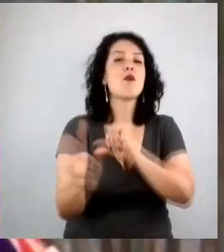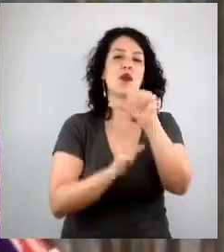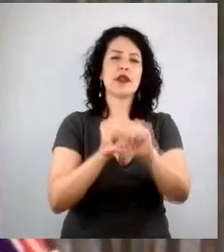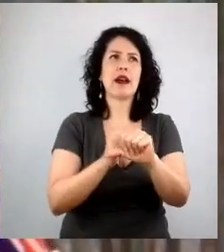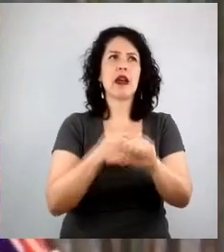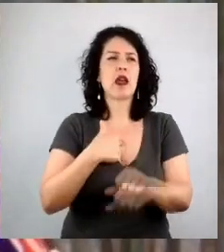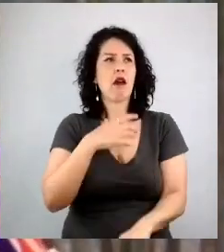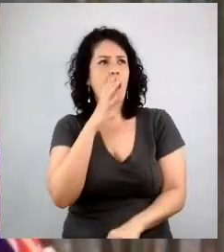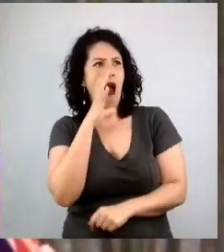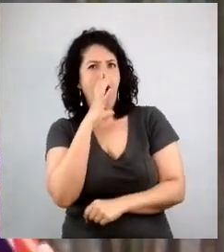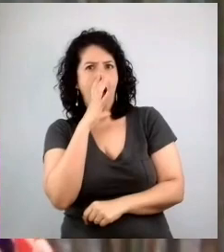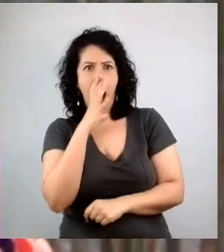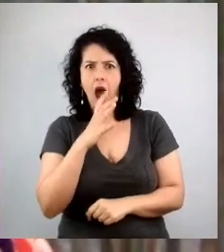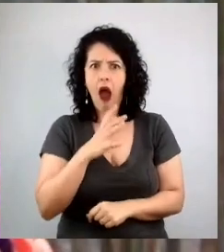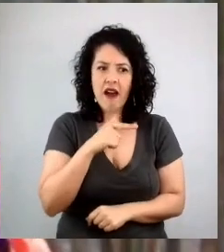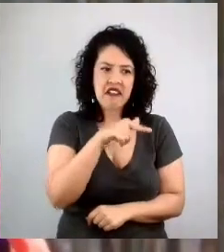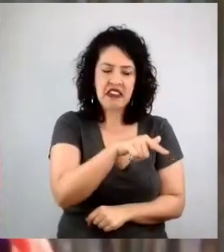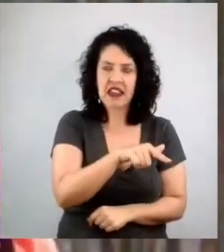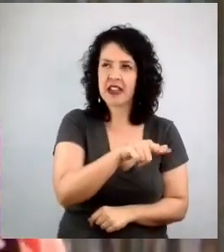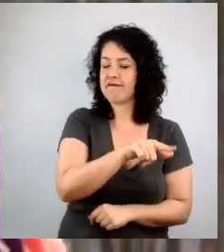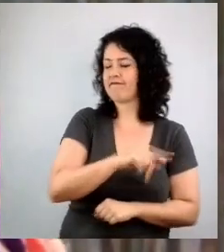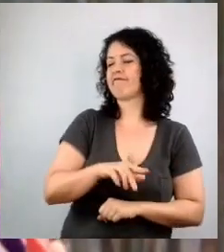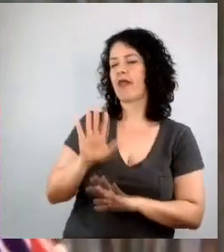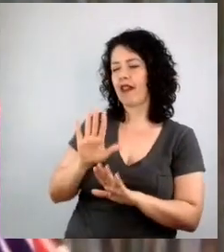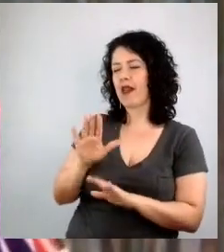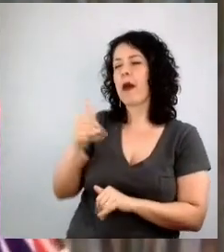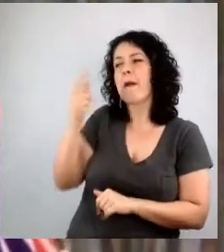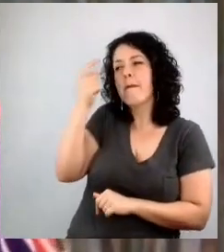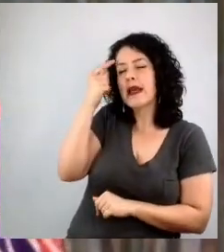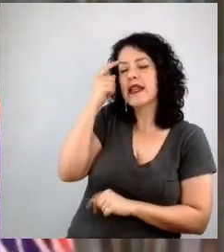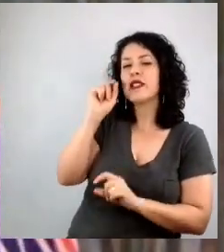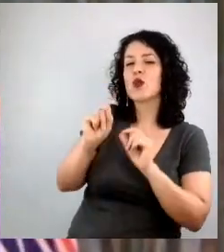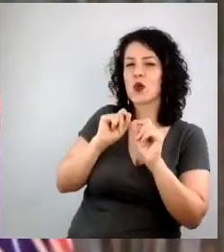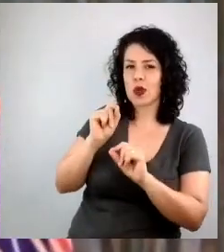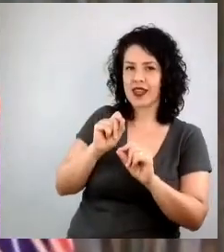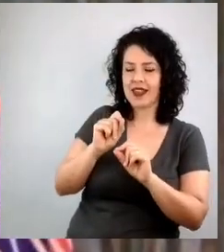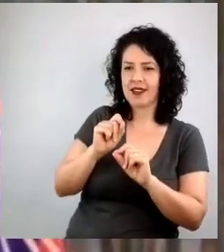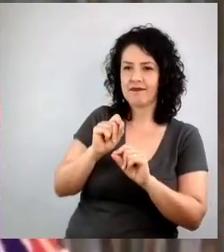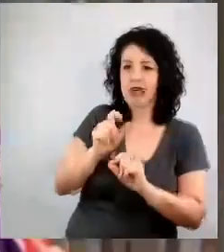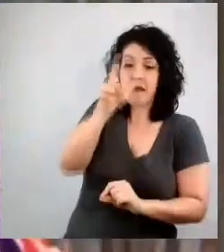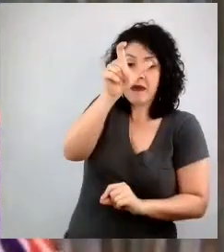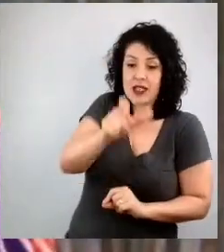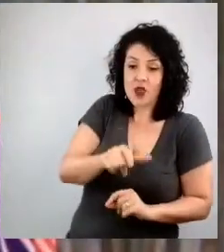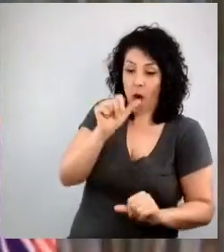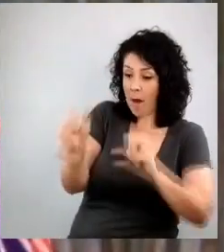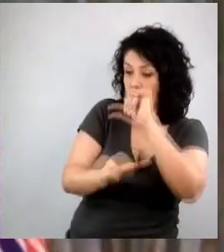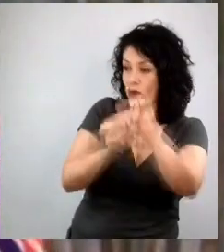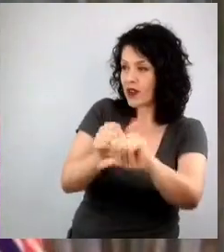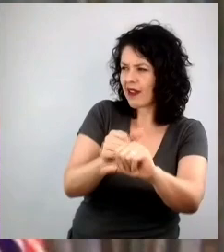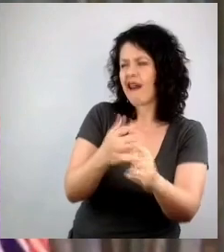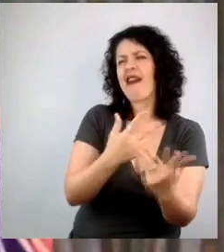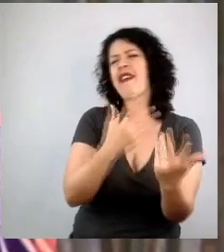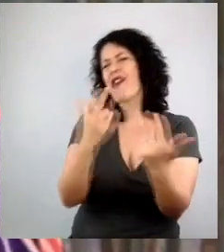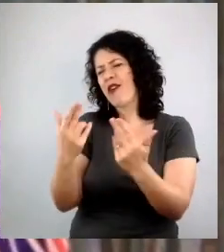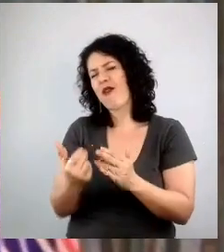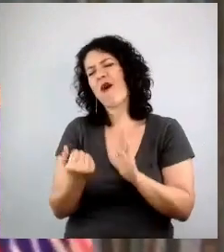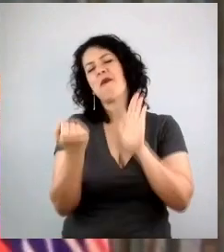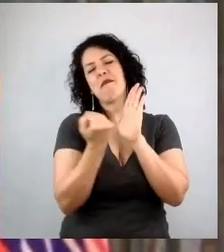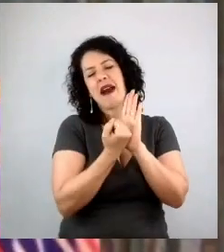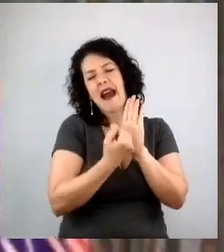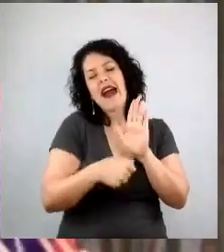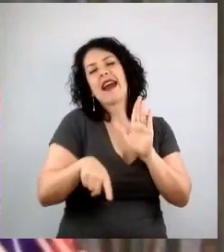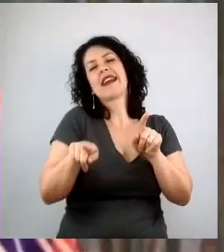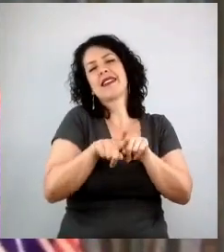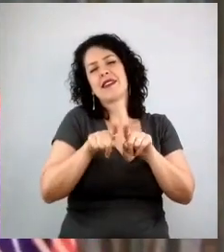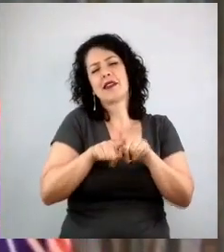e ela, como boa estrategista, falou, mas pensa bem, transformar gente, no fundo, é transformar marcas. Está tudo aí, está tudo ligado.